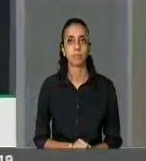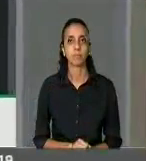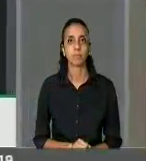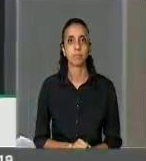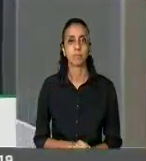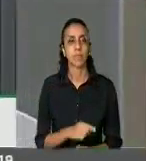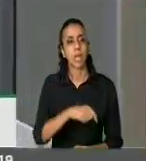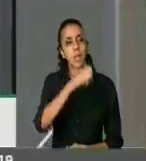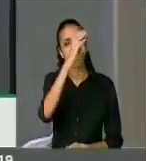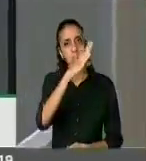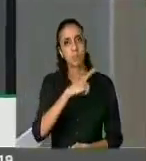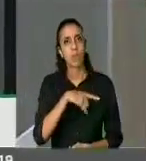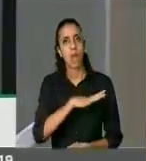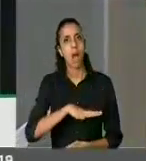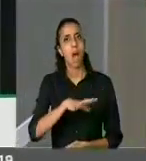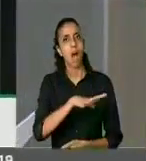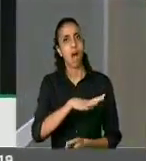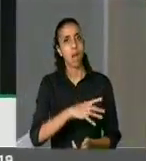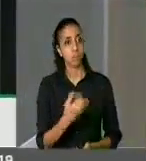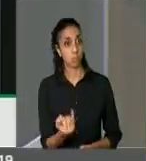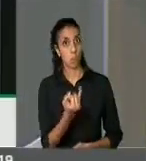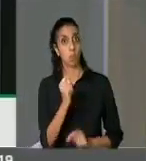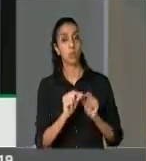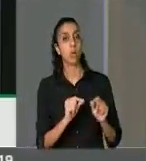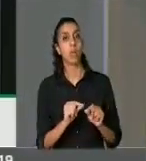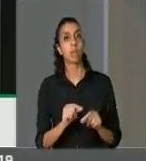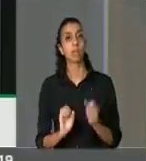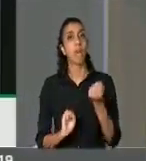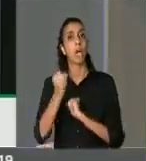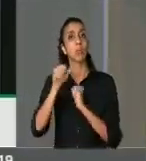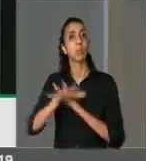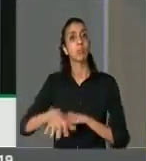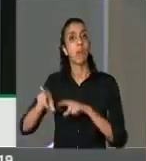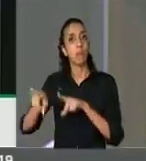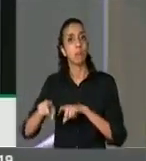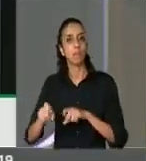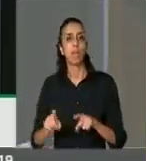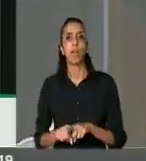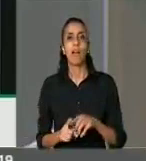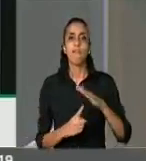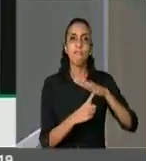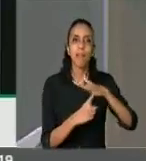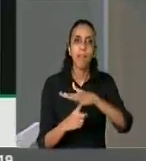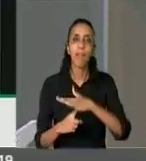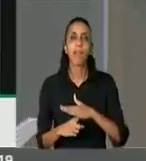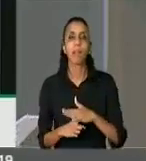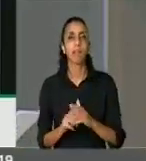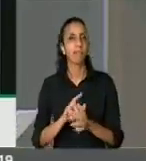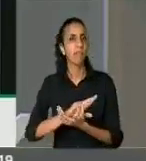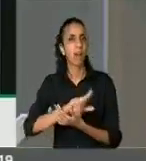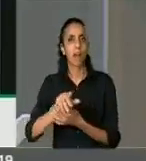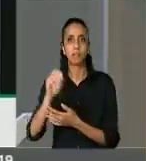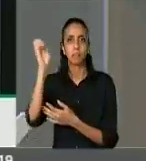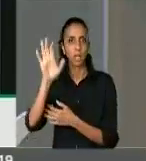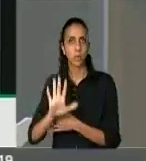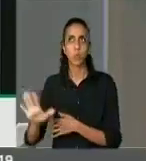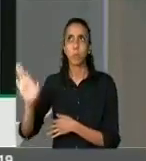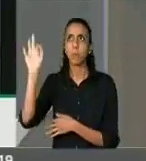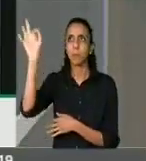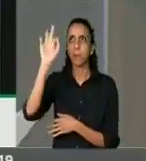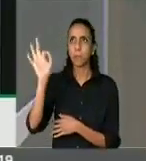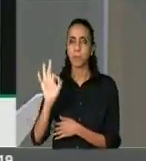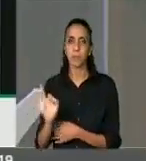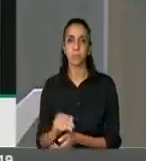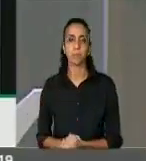setor de destaque, é o setor das agroindústrias, seja nas feiras, nas exposições, por esse país afora. É